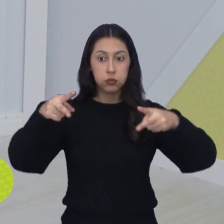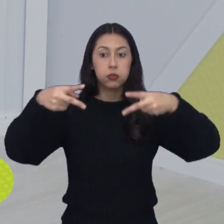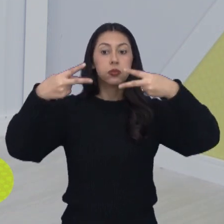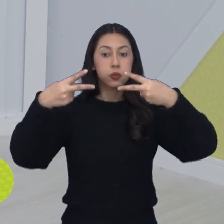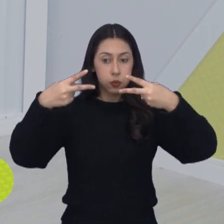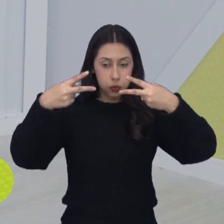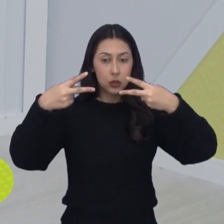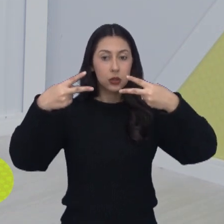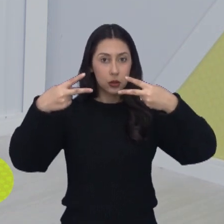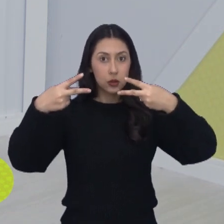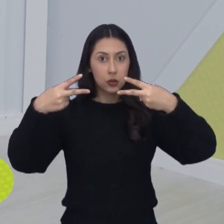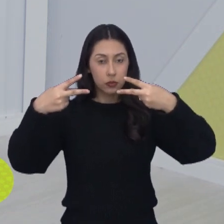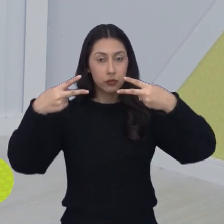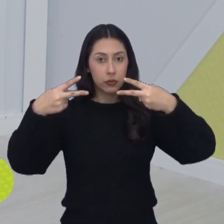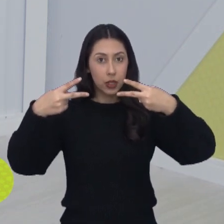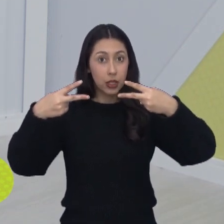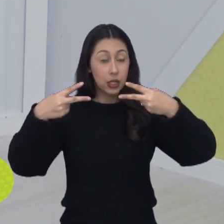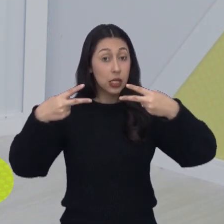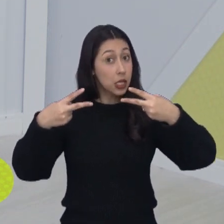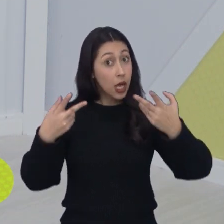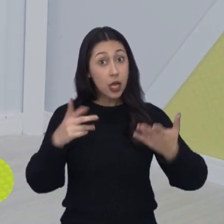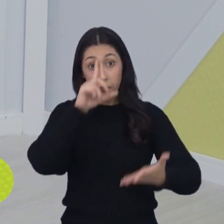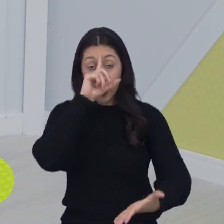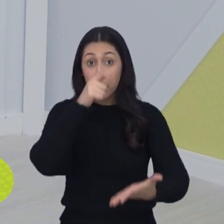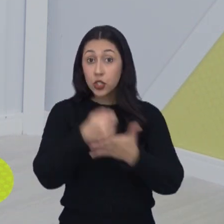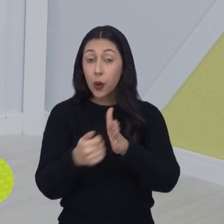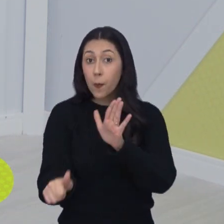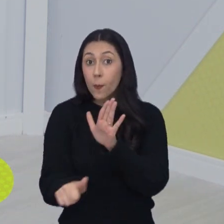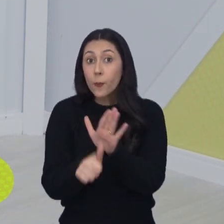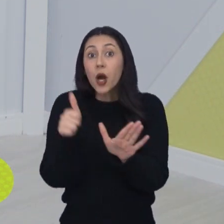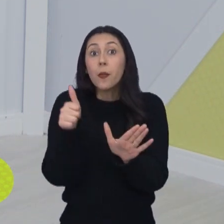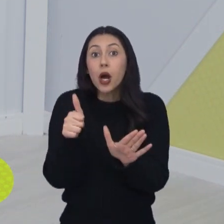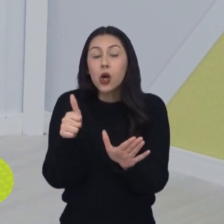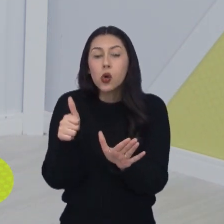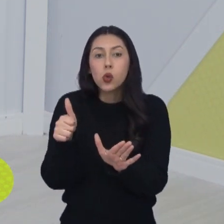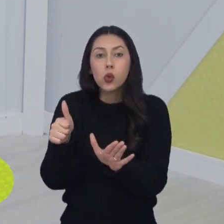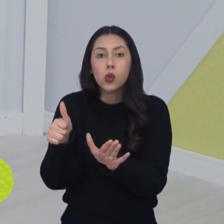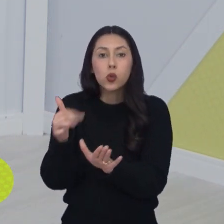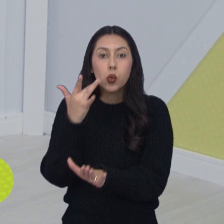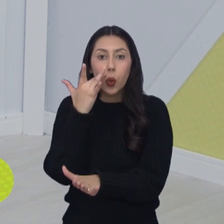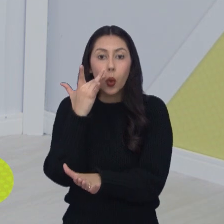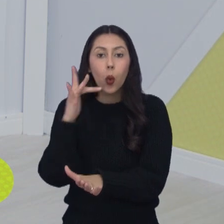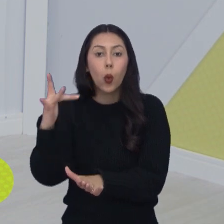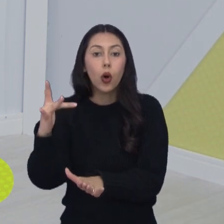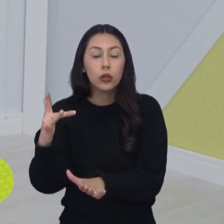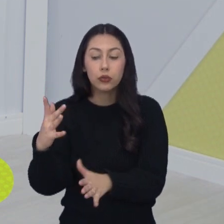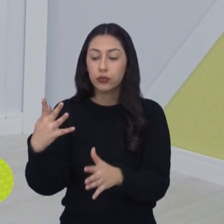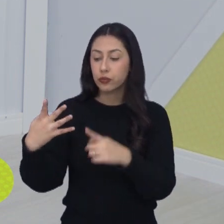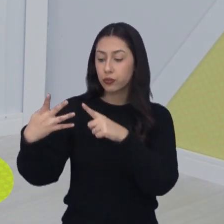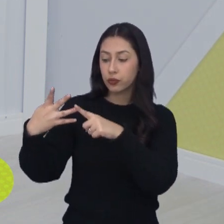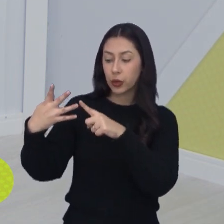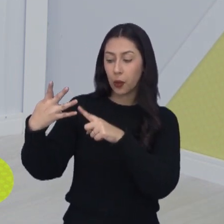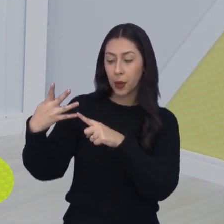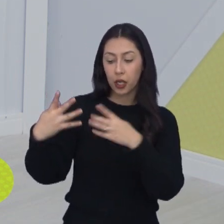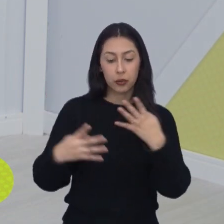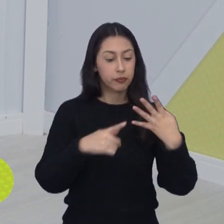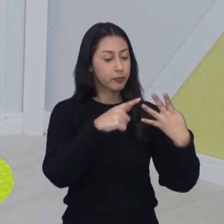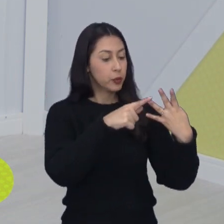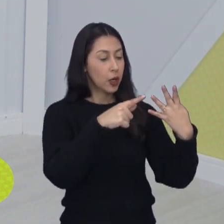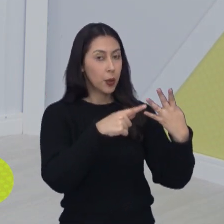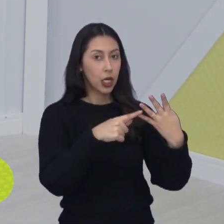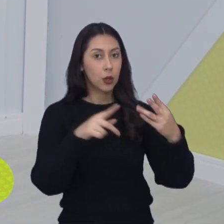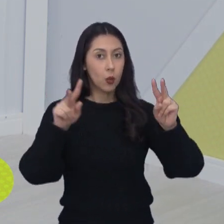frente pra disputar quem será o grande campeão da série ouro E o terceiro e quarto colocado dos dois grupos, eles se enfrentam pra